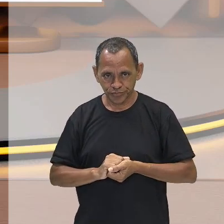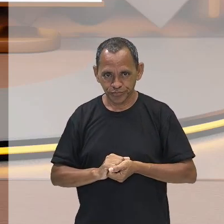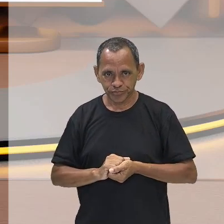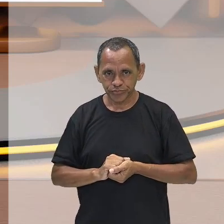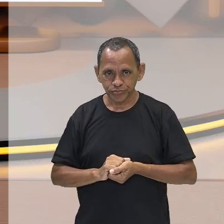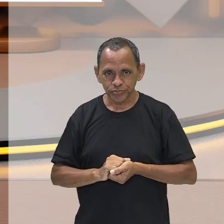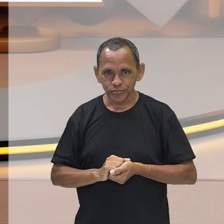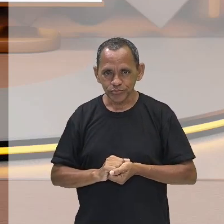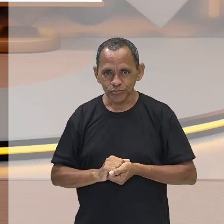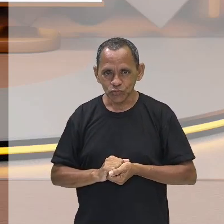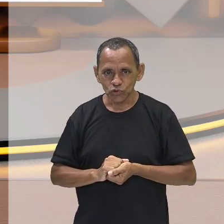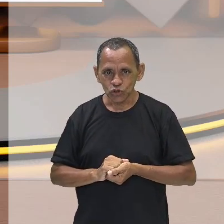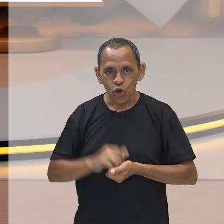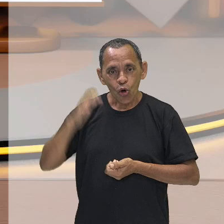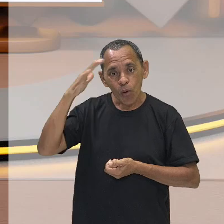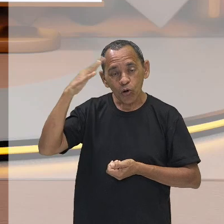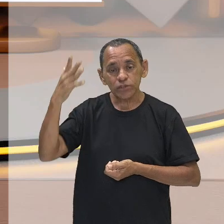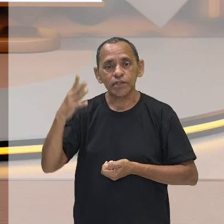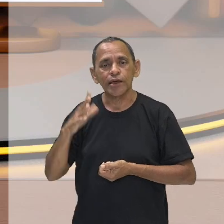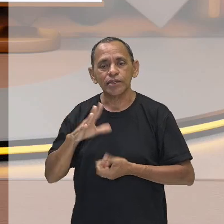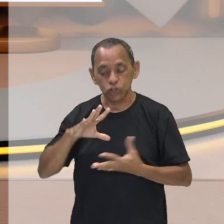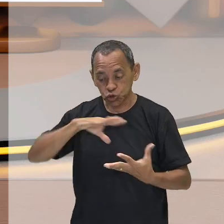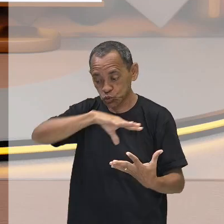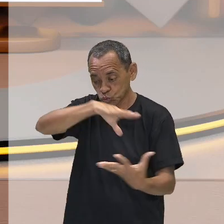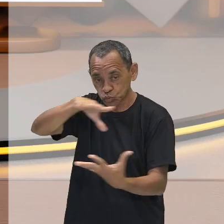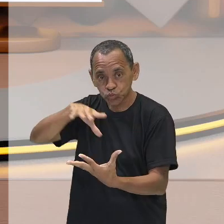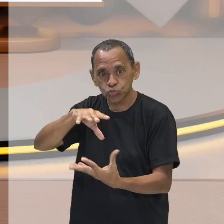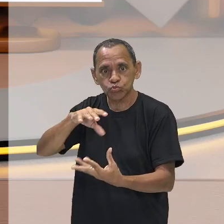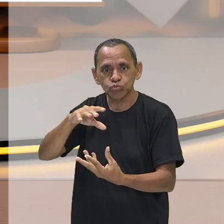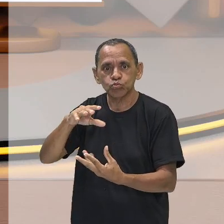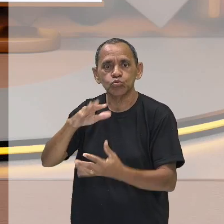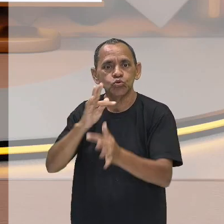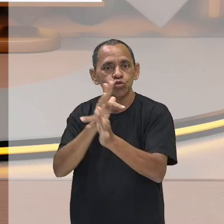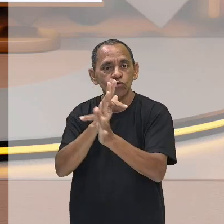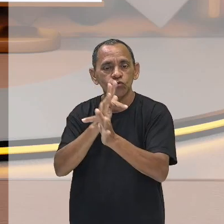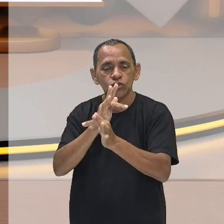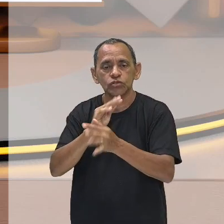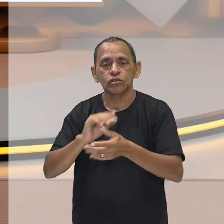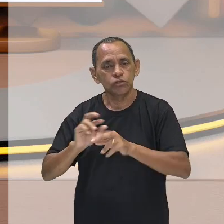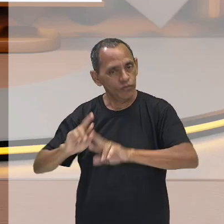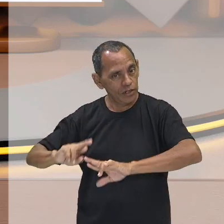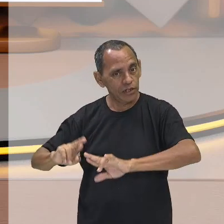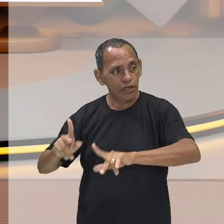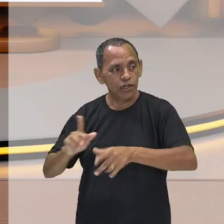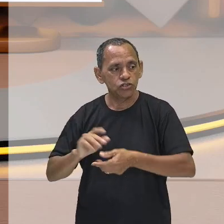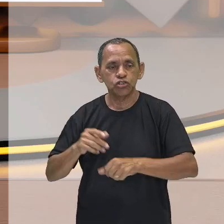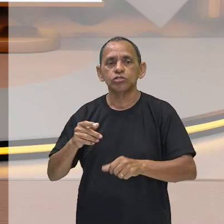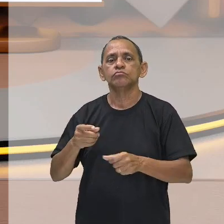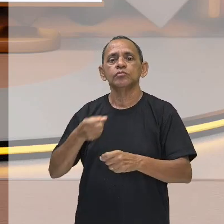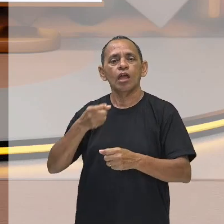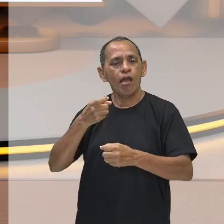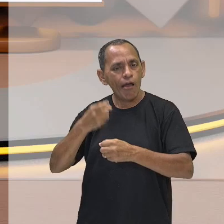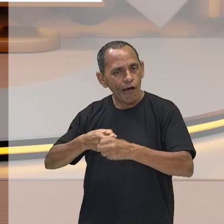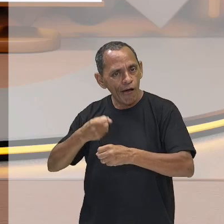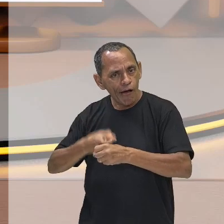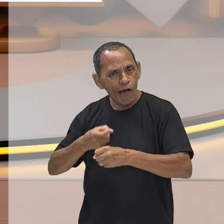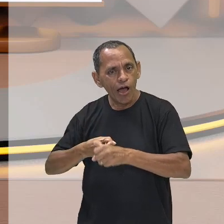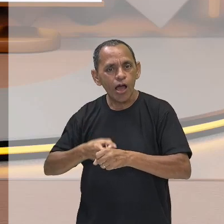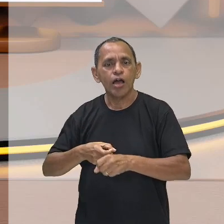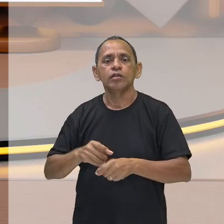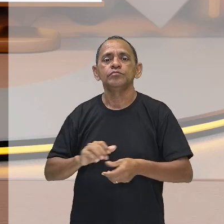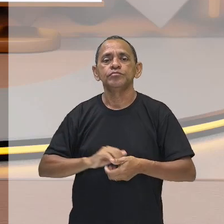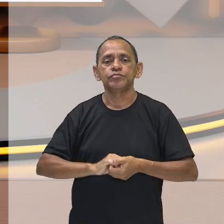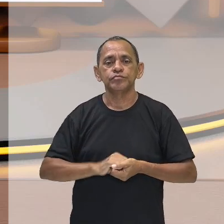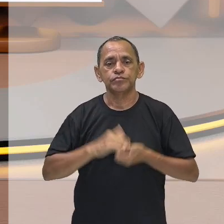mundo físico. Então é diferente, ele vai dizer, não tem como, ele vai criticar o